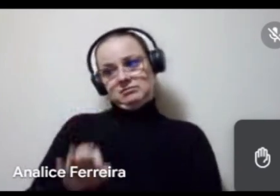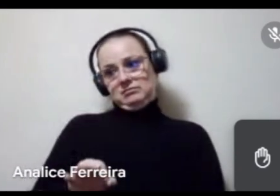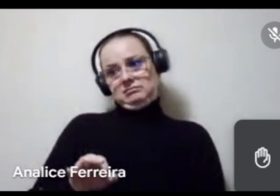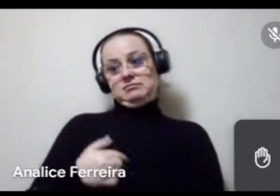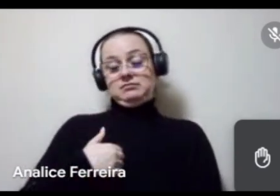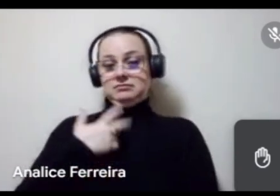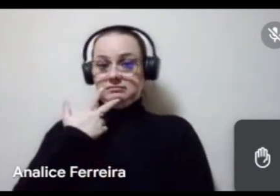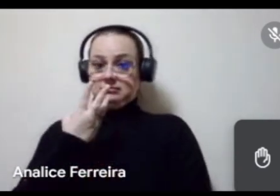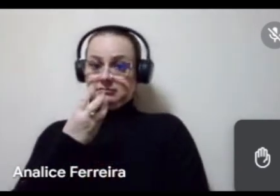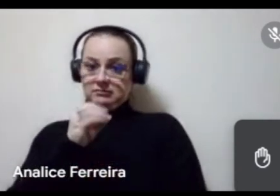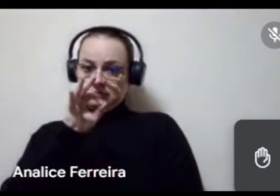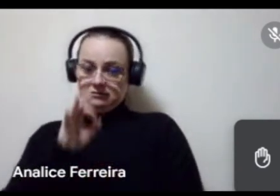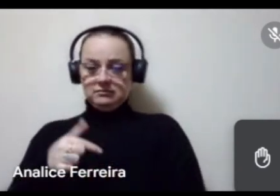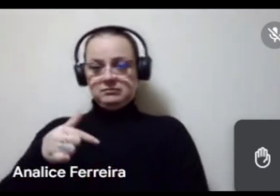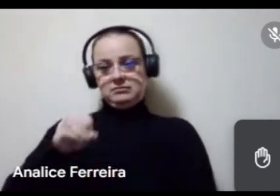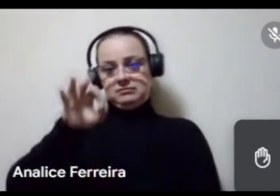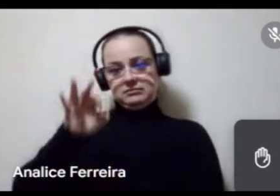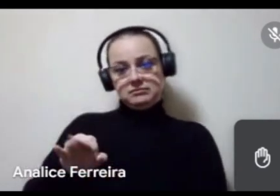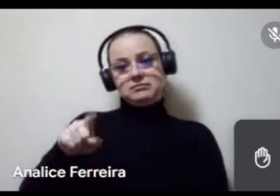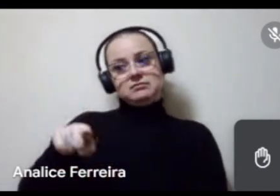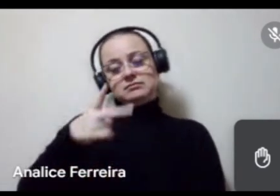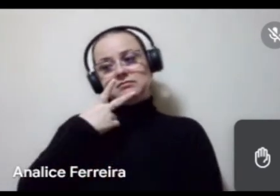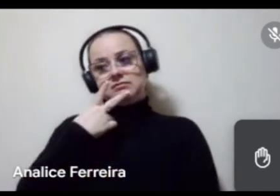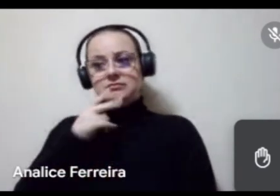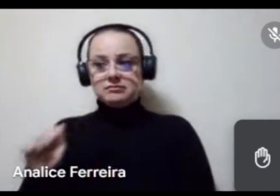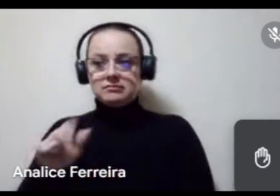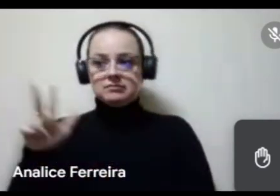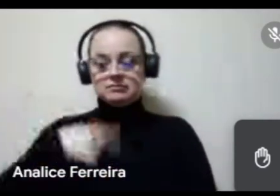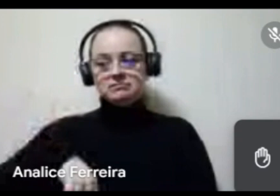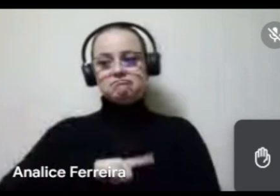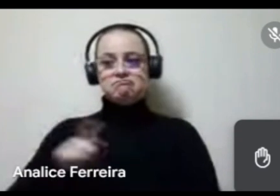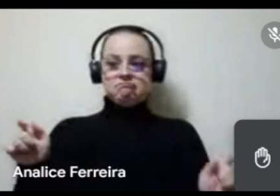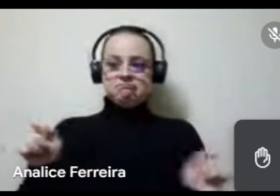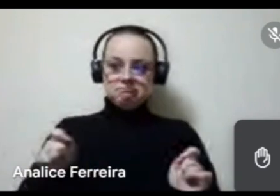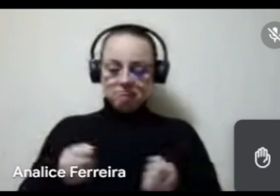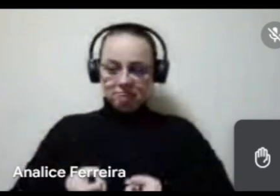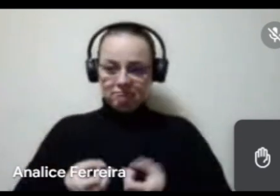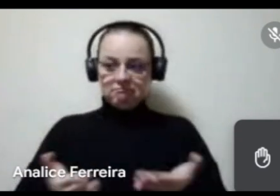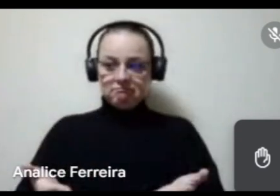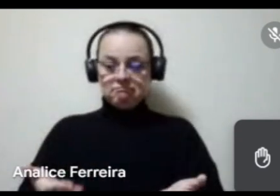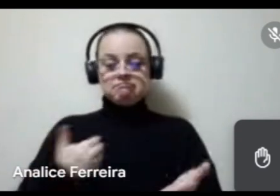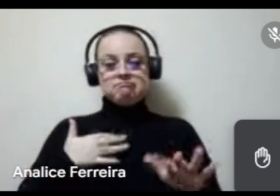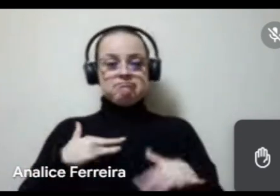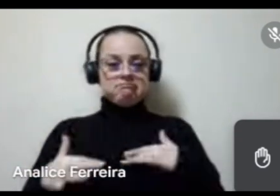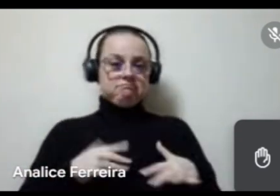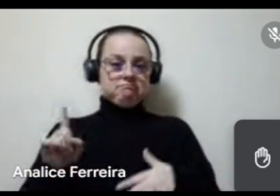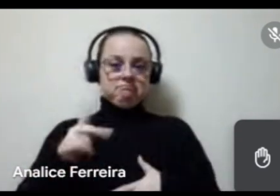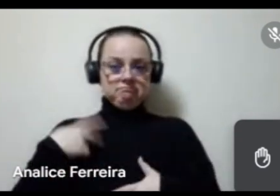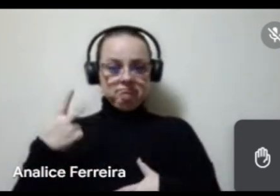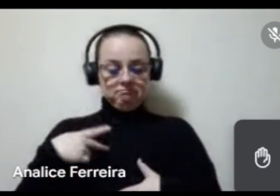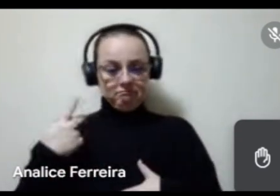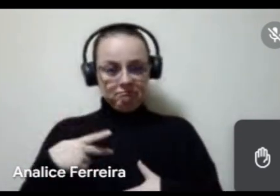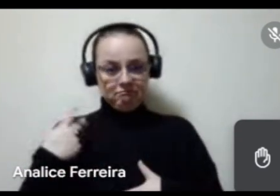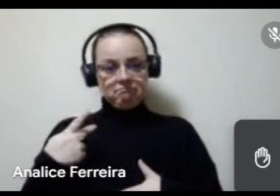quando eu falo 30%, 70%, é me referindo ao valor que a gente pode destinar a ações que não a política cultura viva.